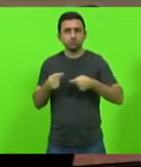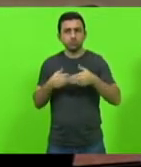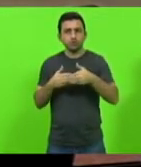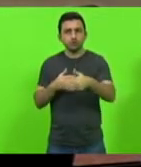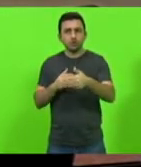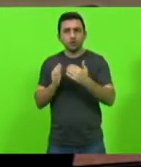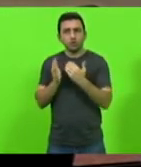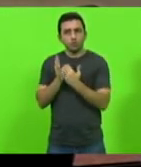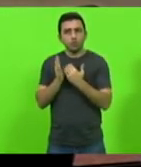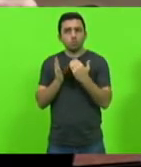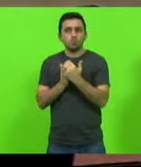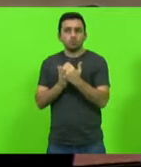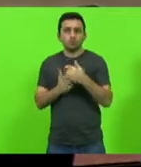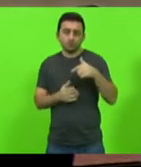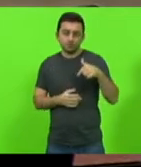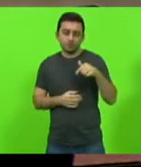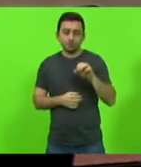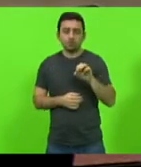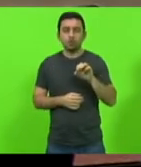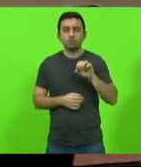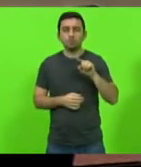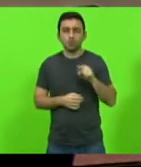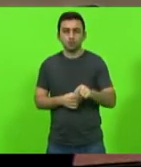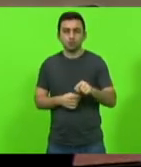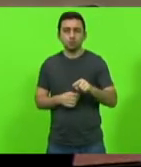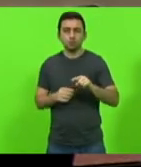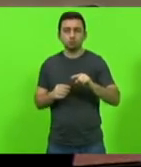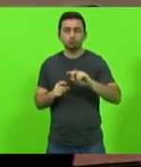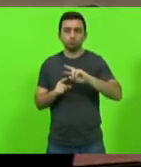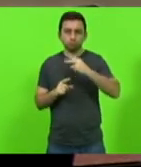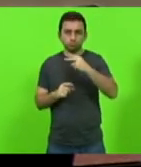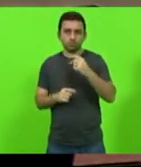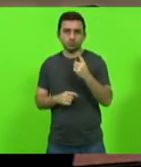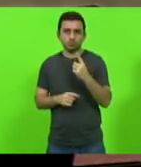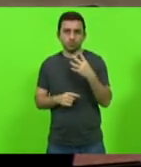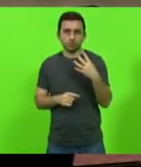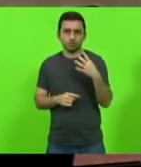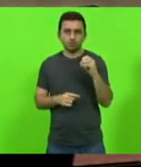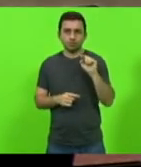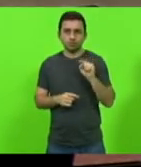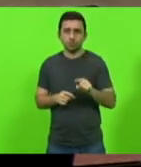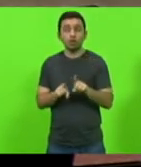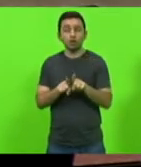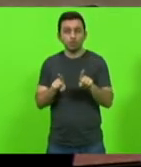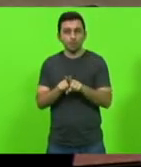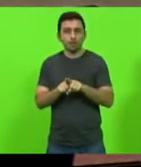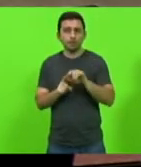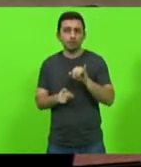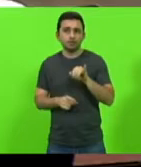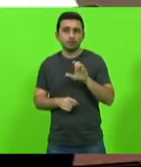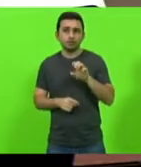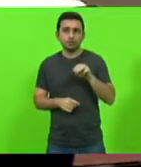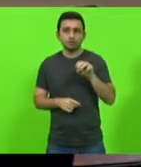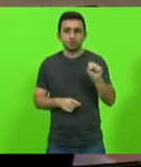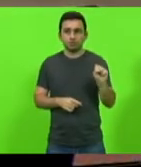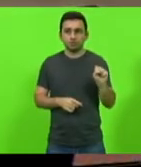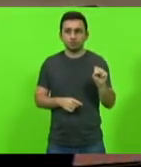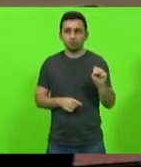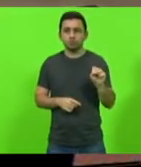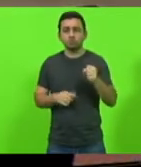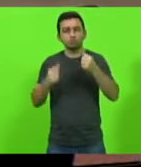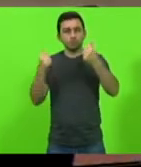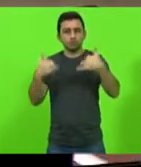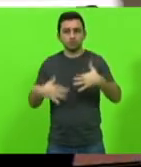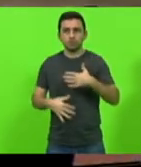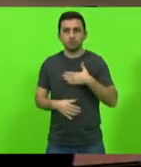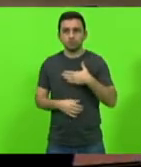o valor de 70 mil para 140 mil na isenção do ICMS essa explicação e argumento